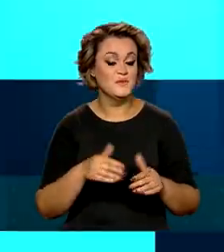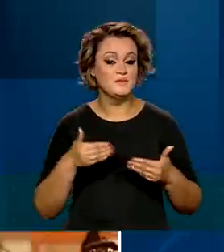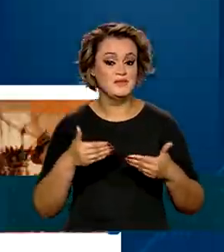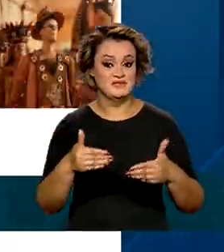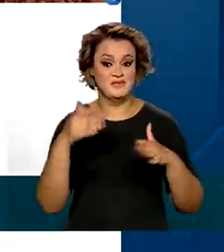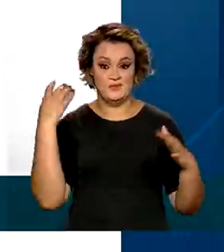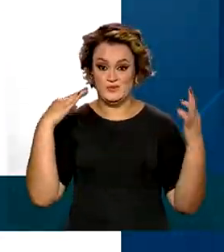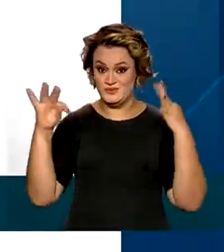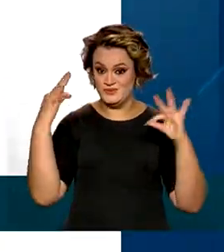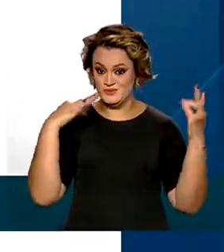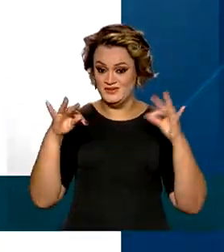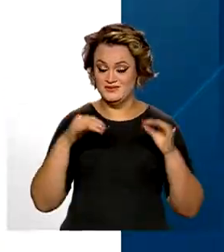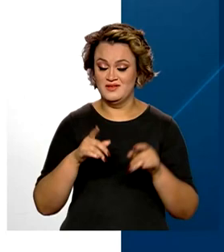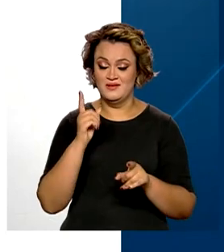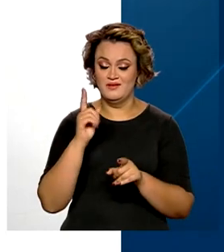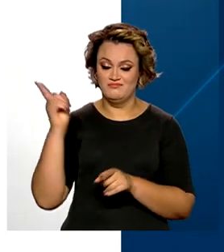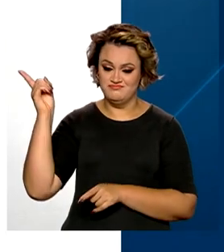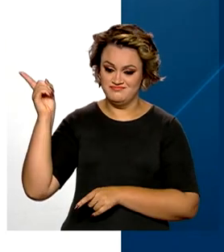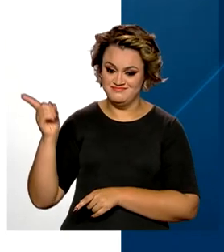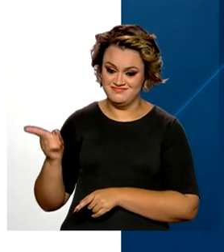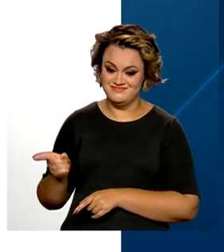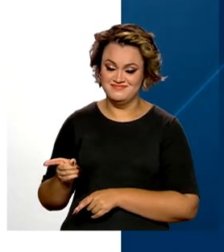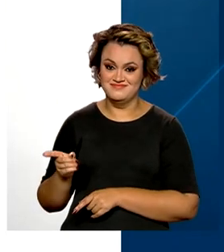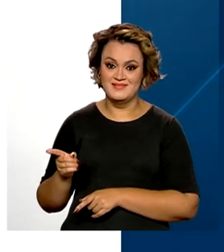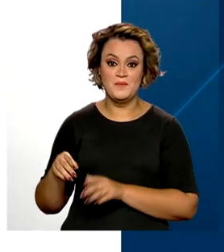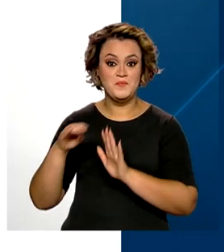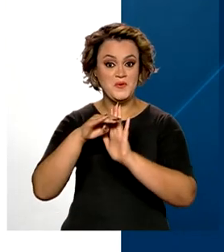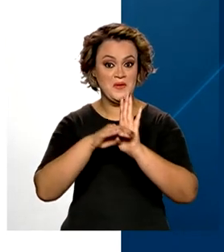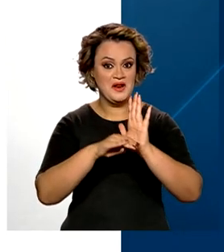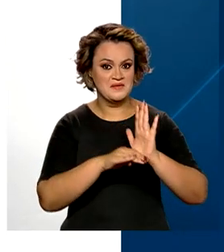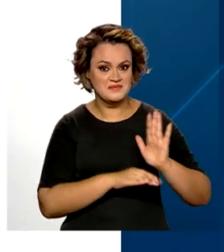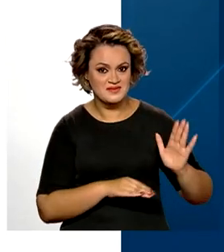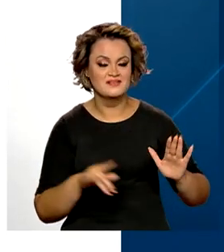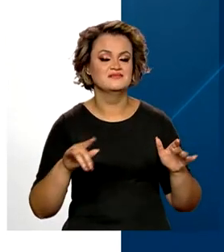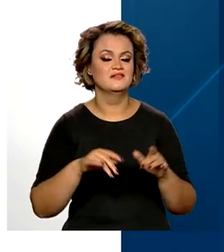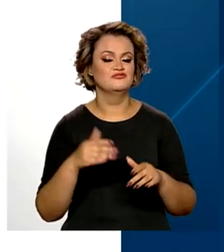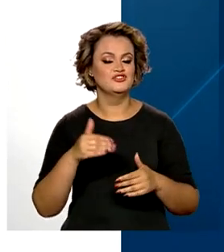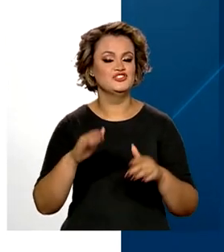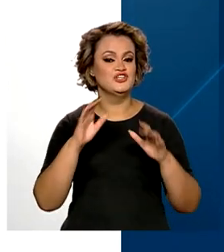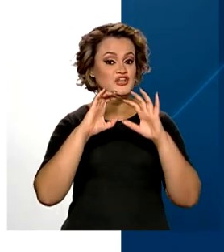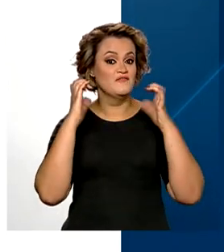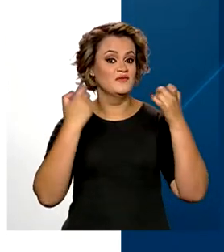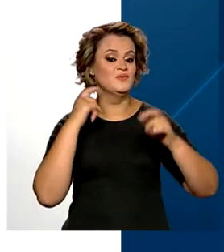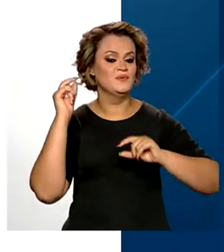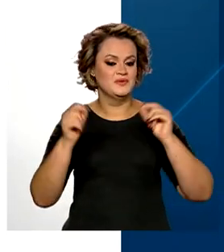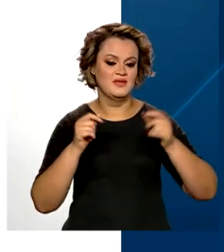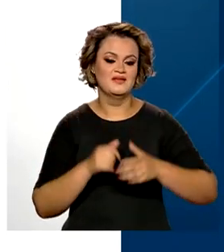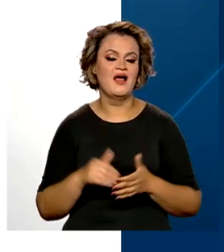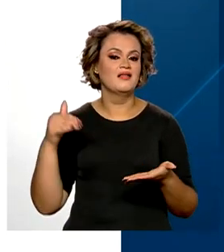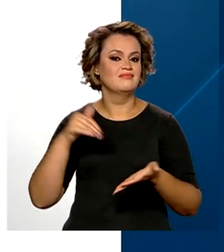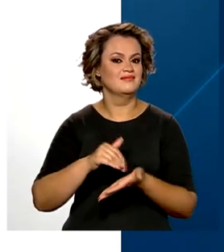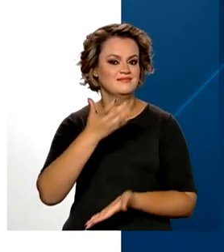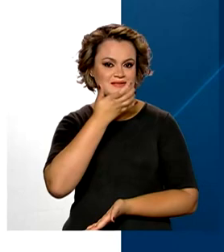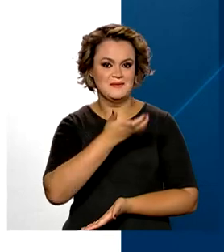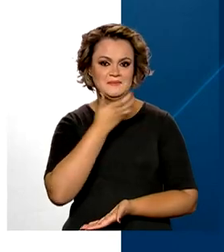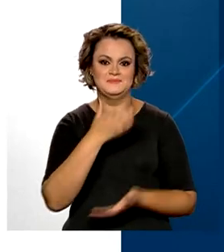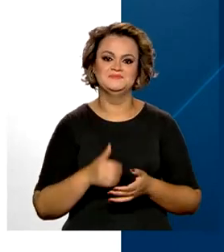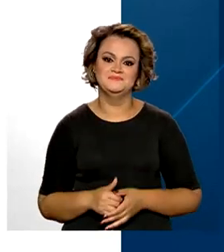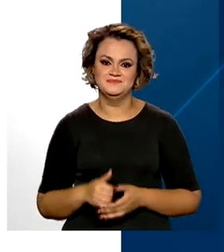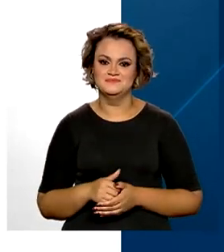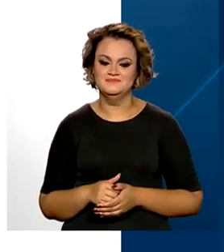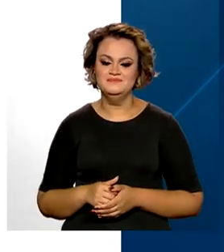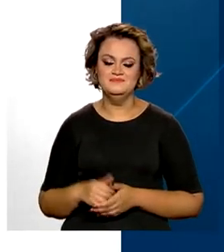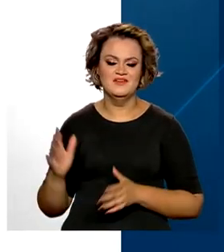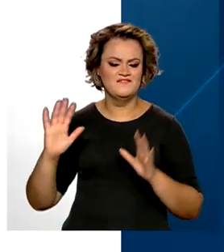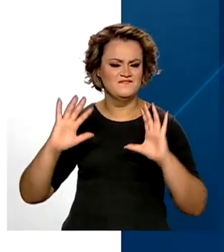o Ministério do Turismo disponibilizou na internet o Calendário Nacional de Eventos até o fim do ano. São